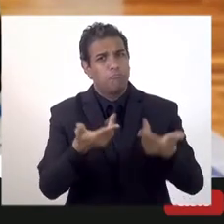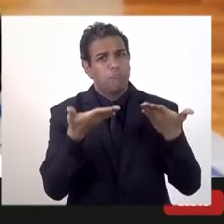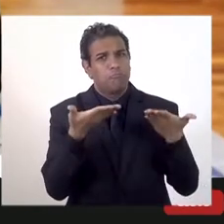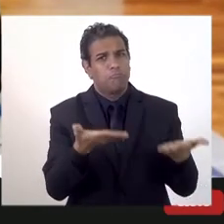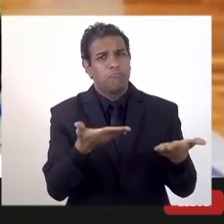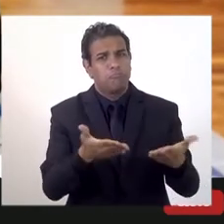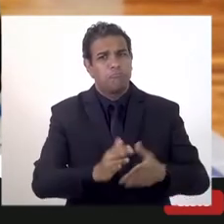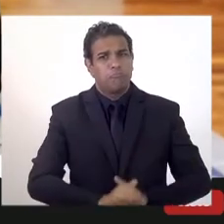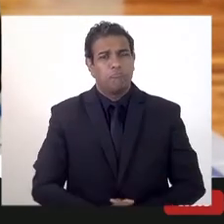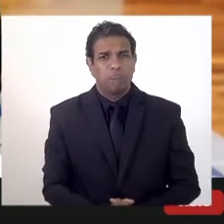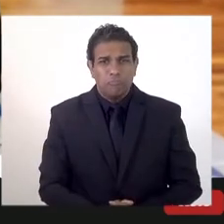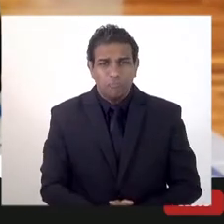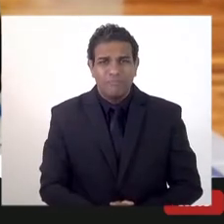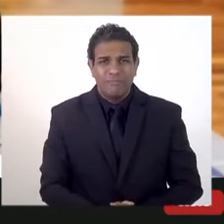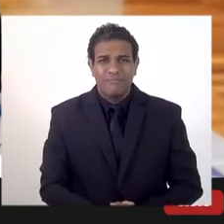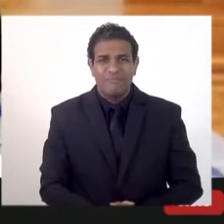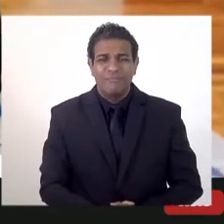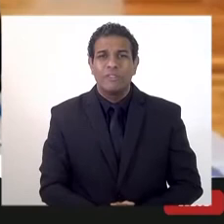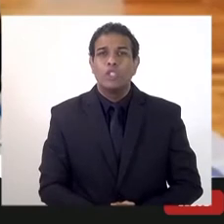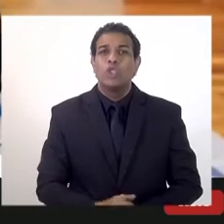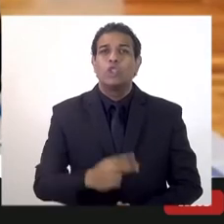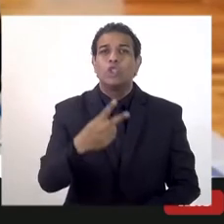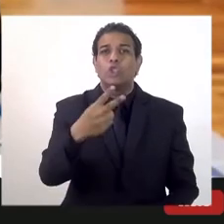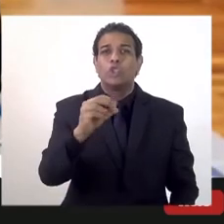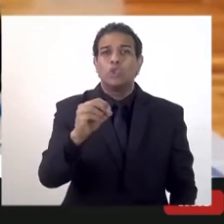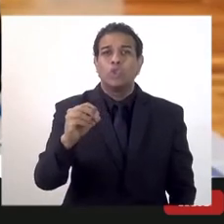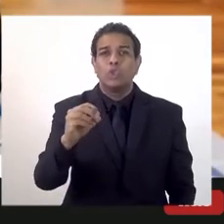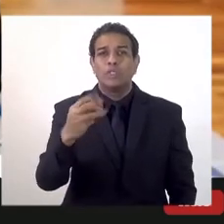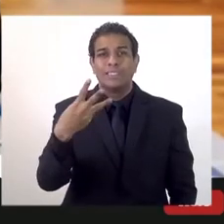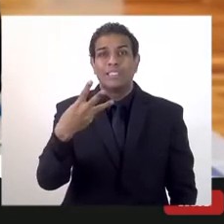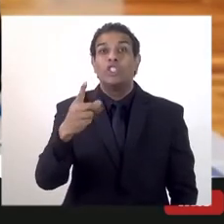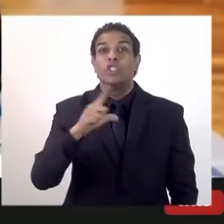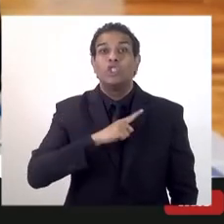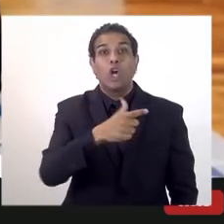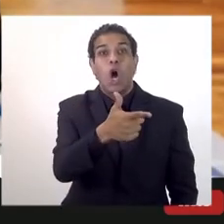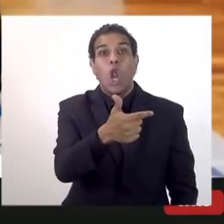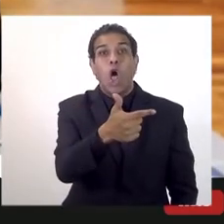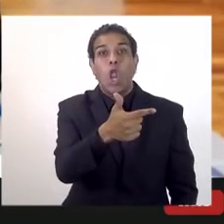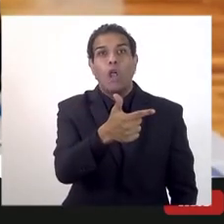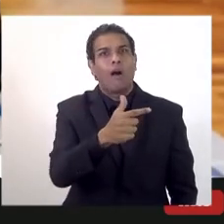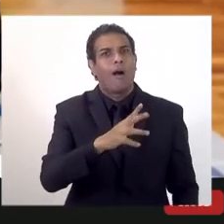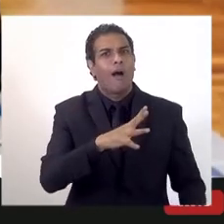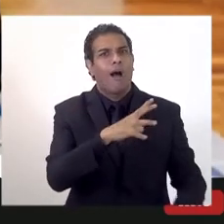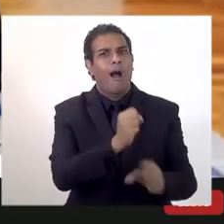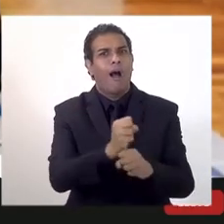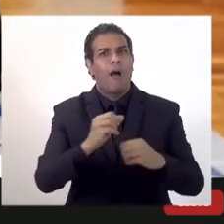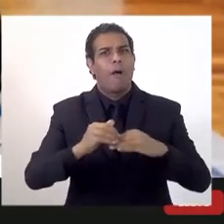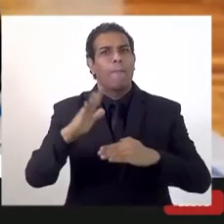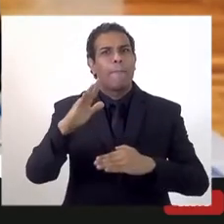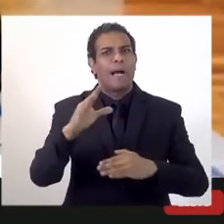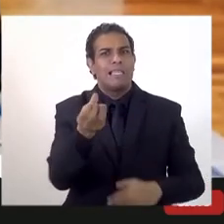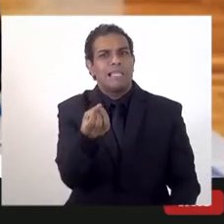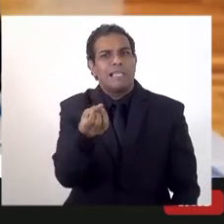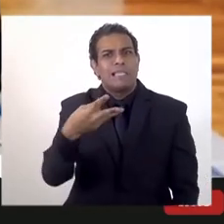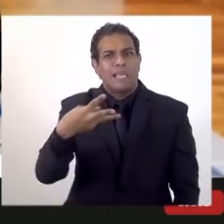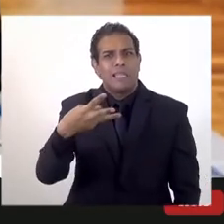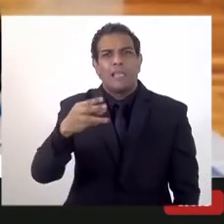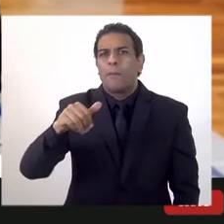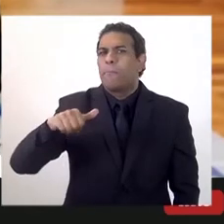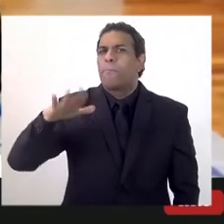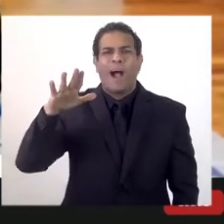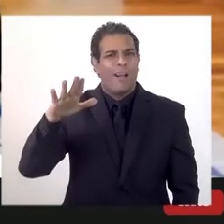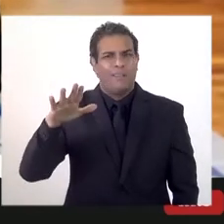em 2003, nós tínhamos 12 entidades, hoje somos 63, além da Assembleia